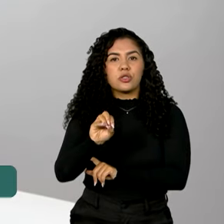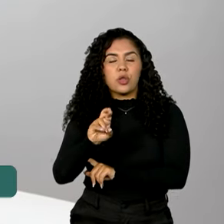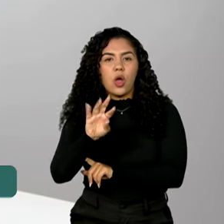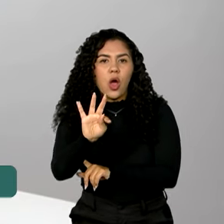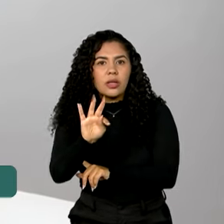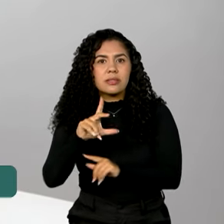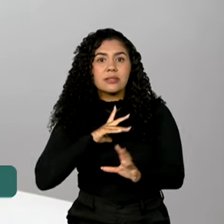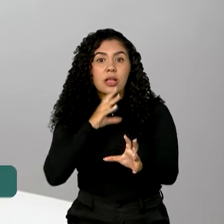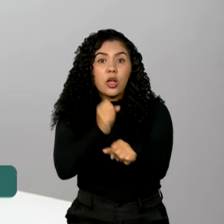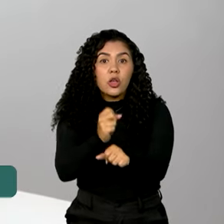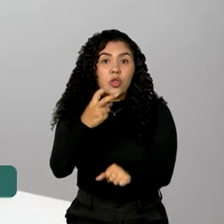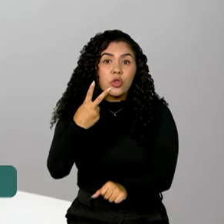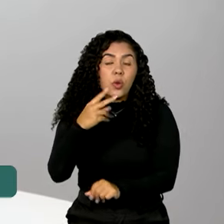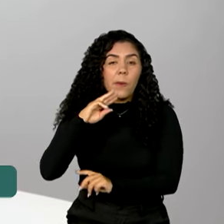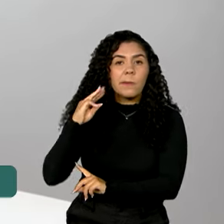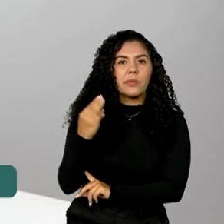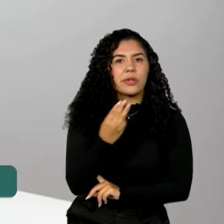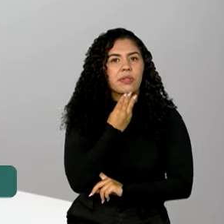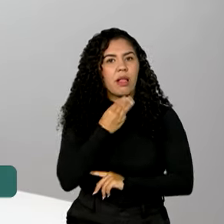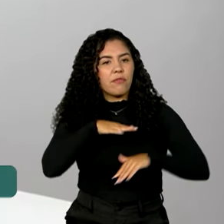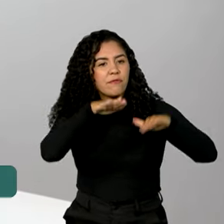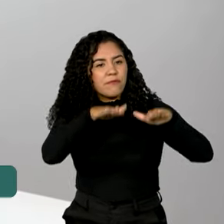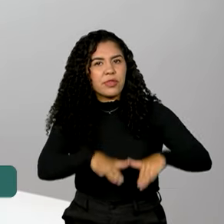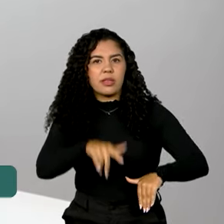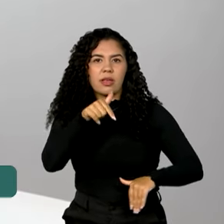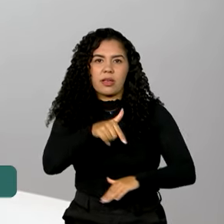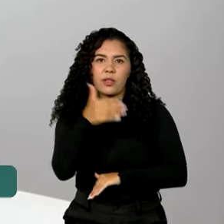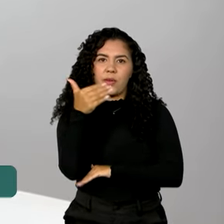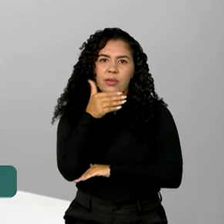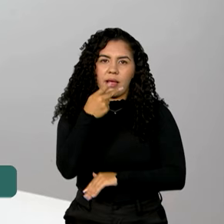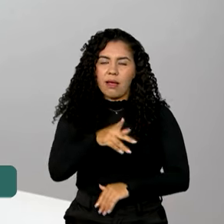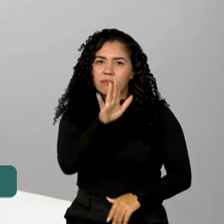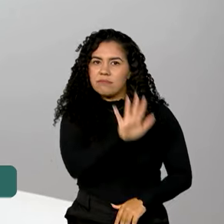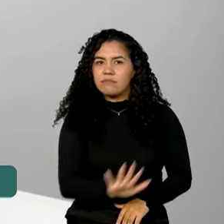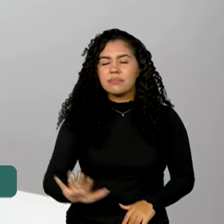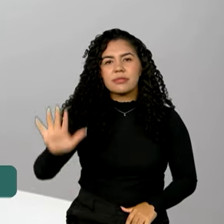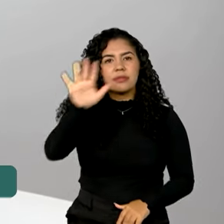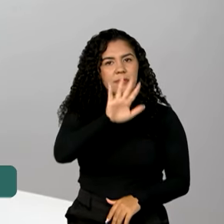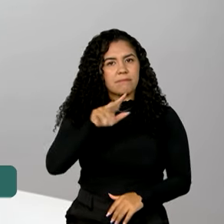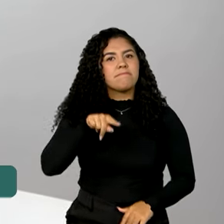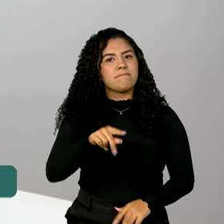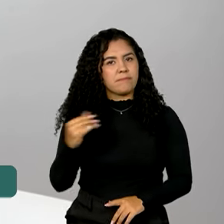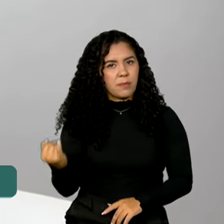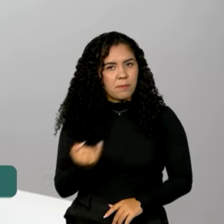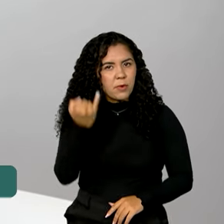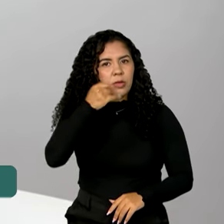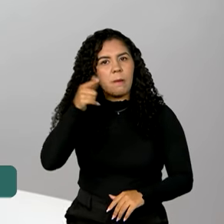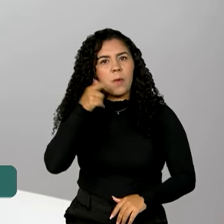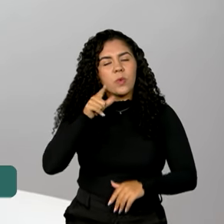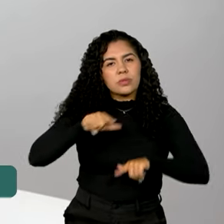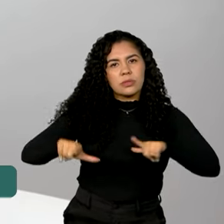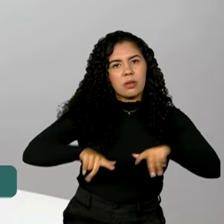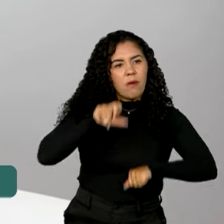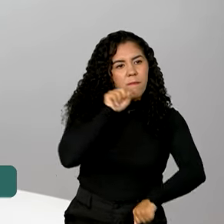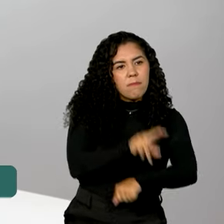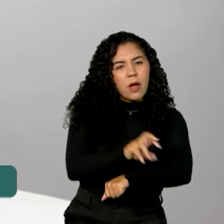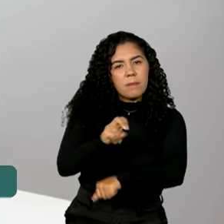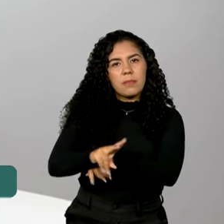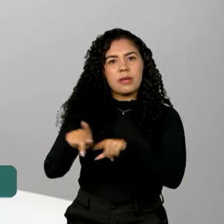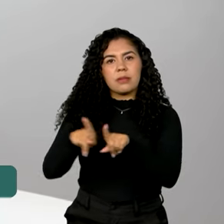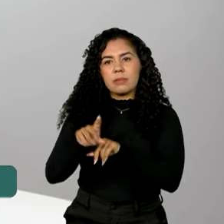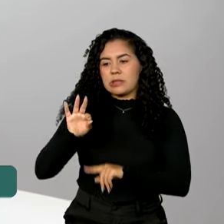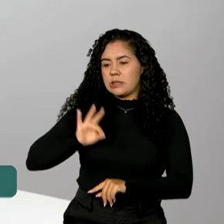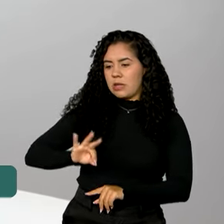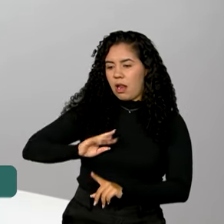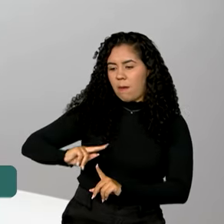de turistas ficando no nosso Parque Hoteleiro Nacional. Isso é muito importante para a geração de empregos e renda em todos os